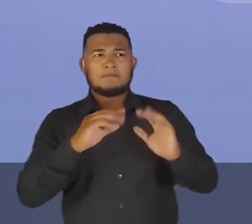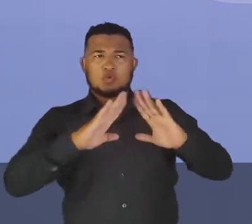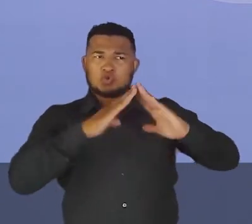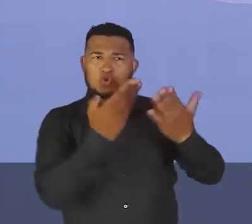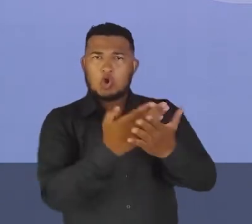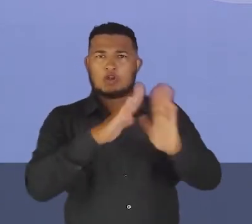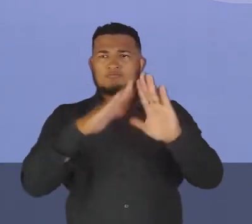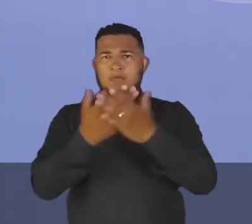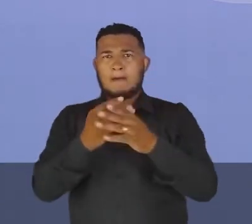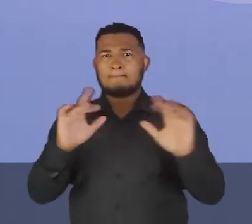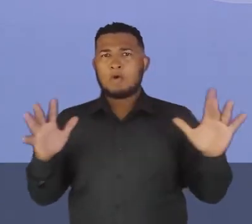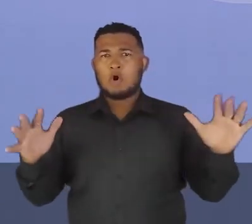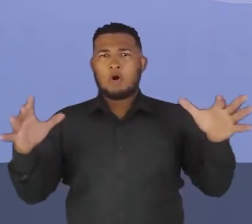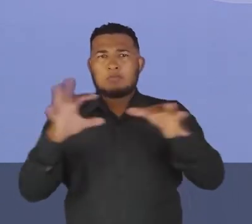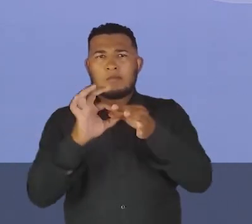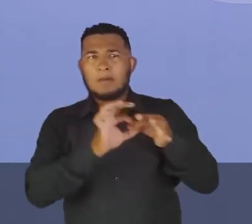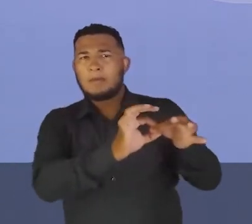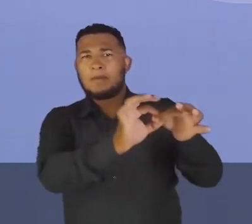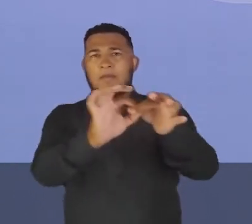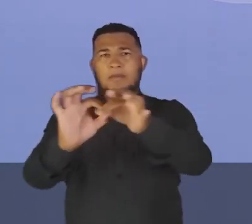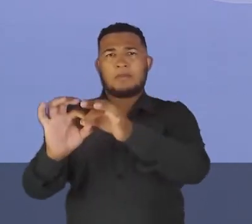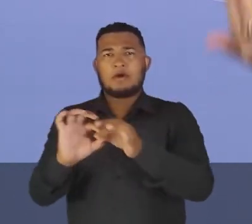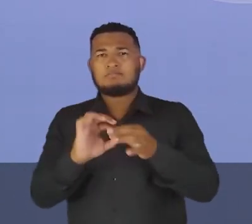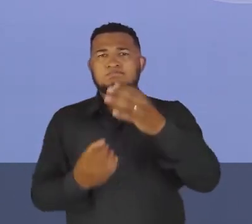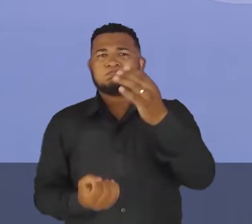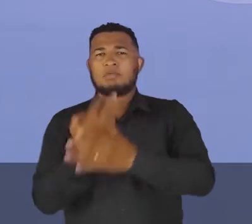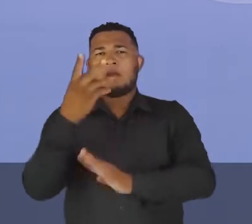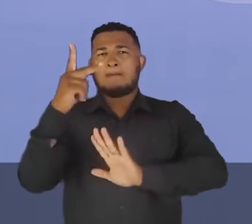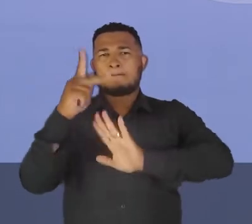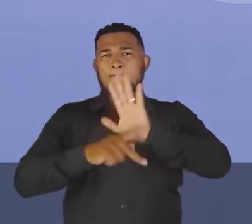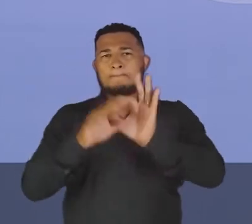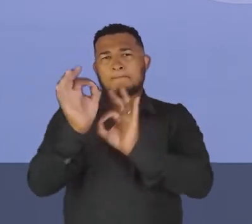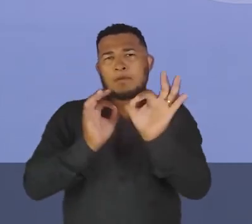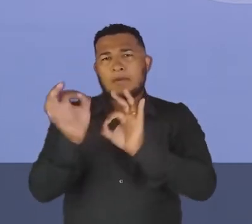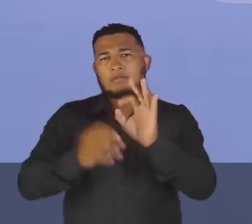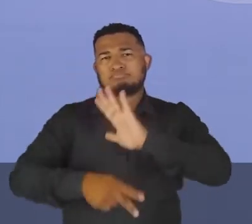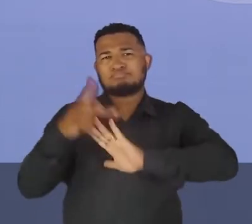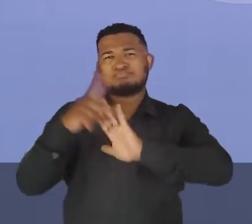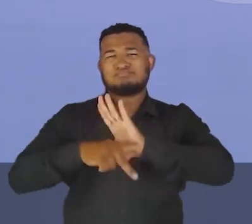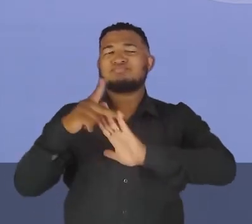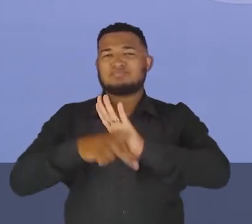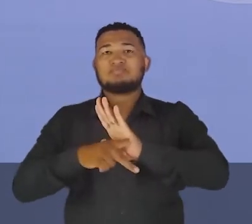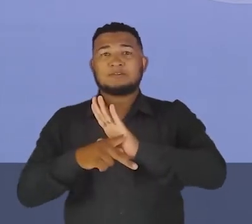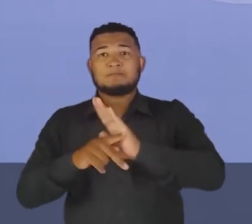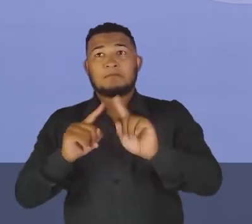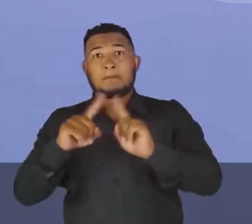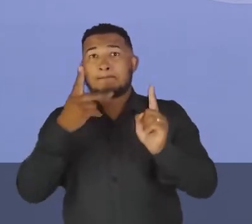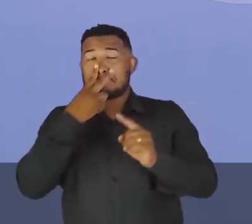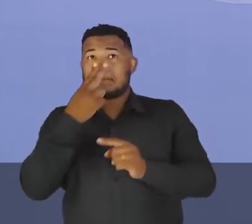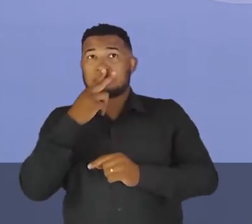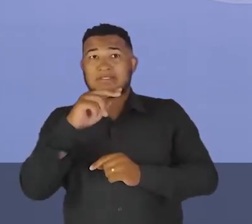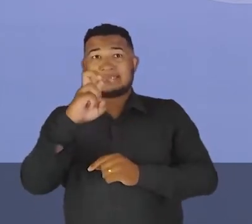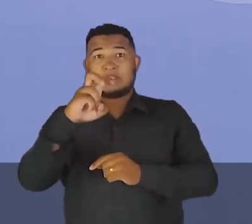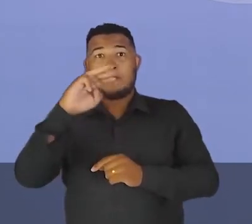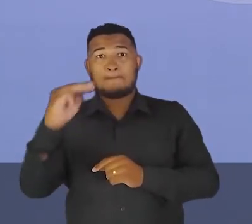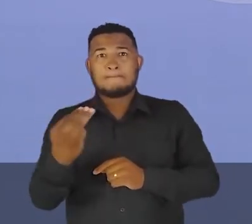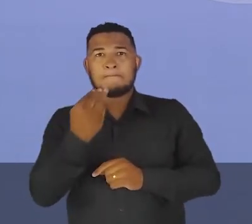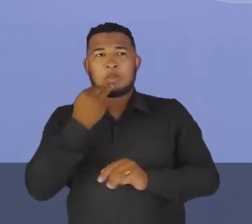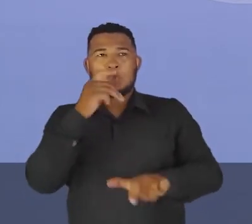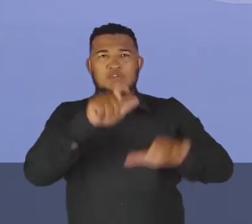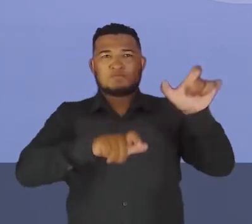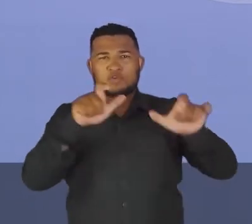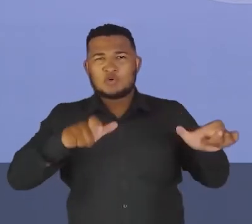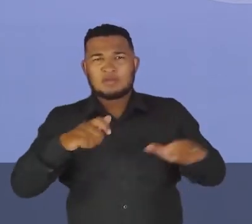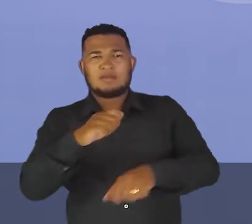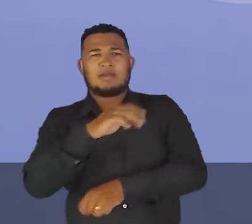fazer, né? Para prepararem um grande movimento, né? Na verdade, foram 5 milhões de pessoas, entre crianças,